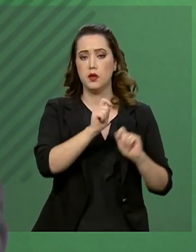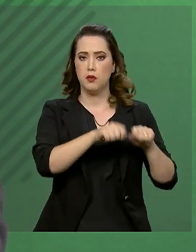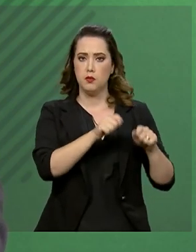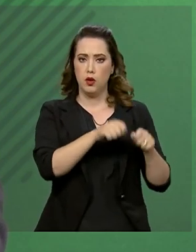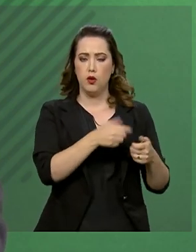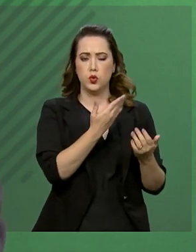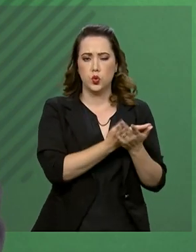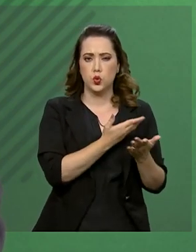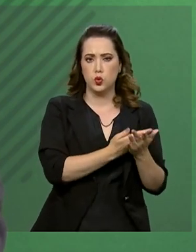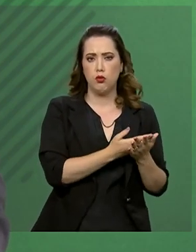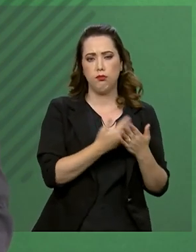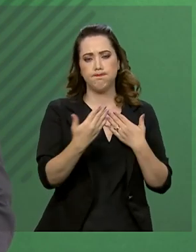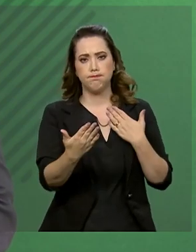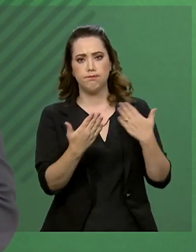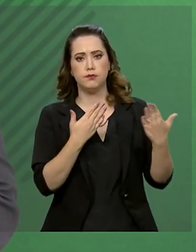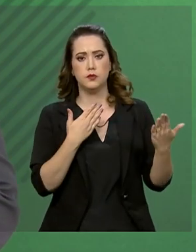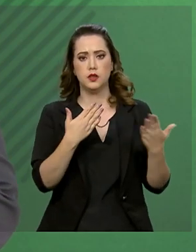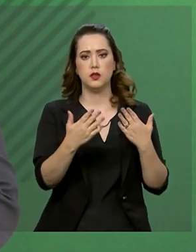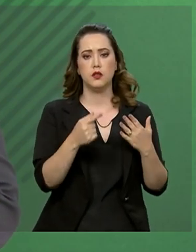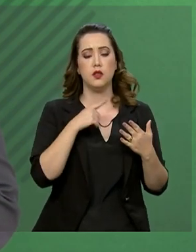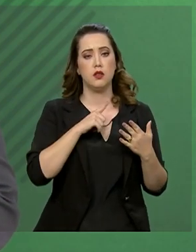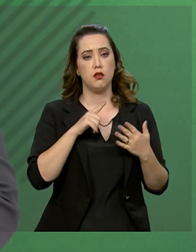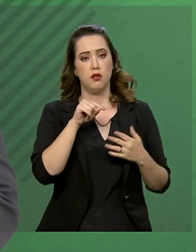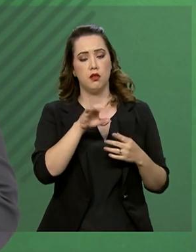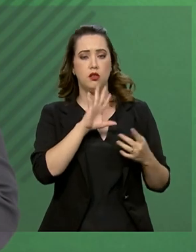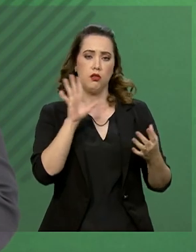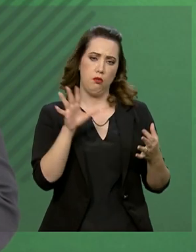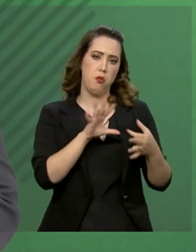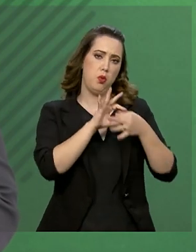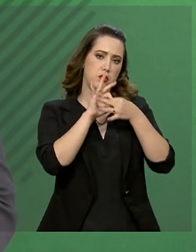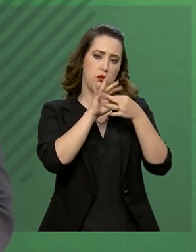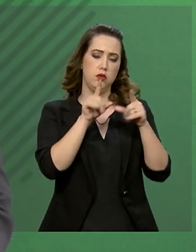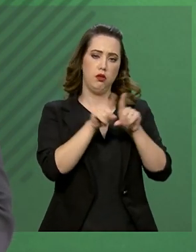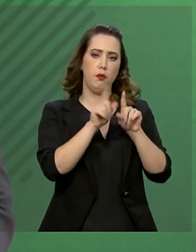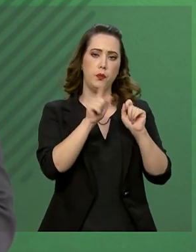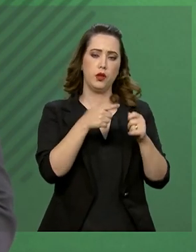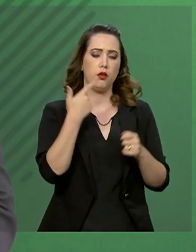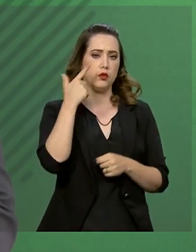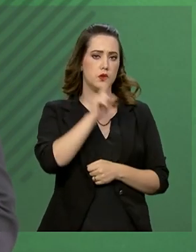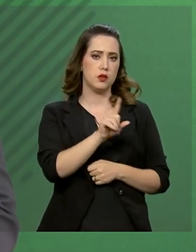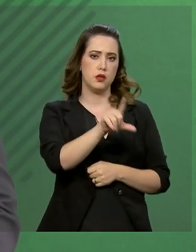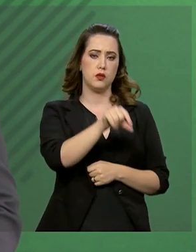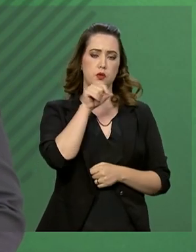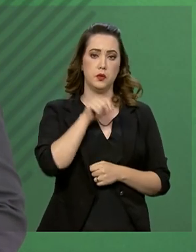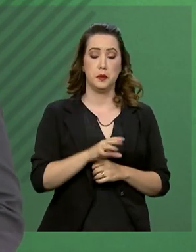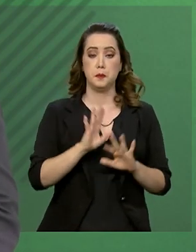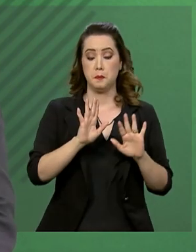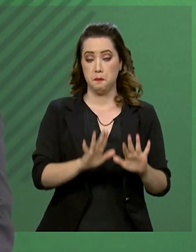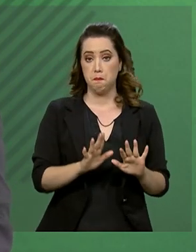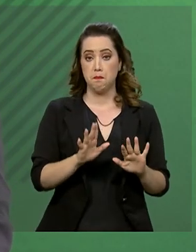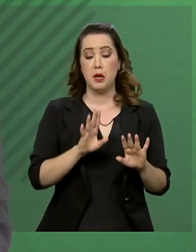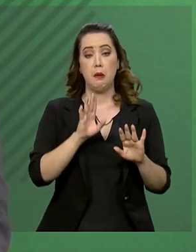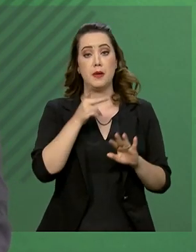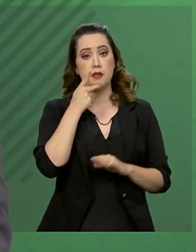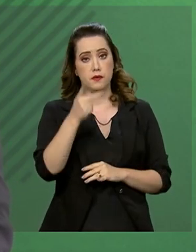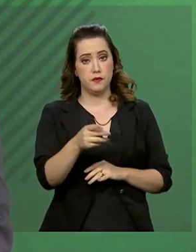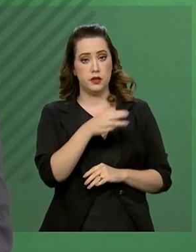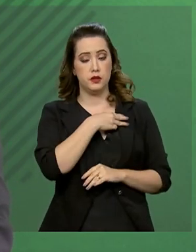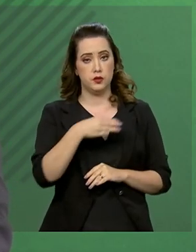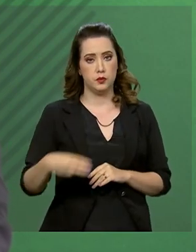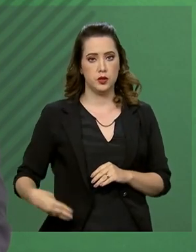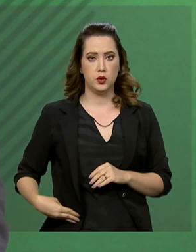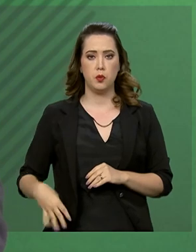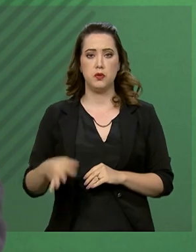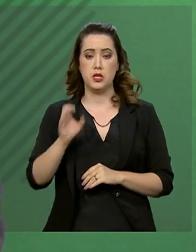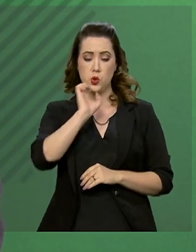análises e avaliações, ter o seu condão e obter naturalmente a indicação. Com relação à questão do ministro